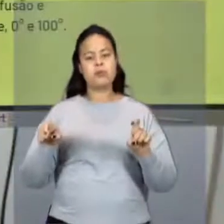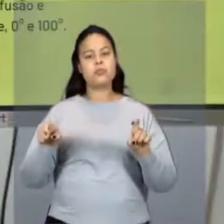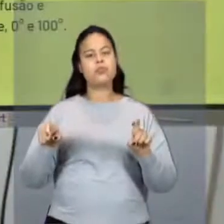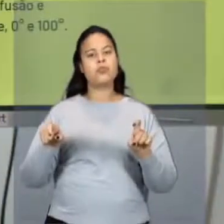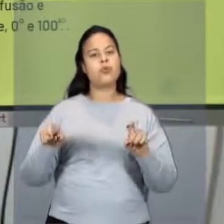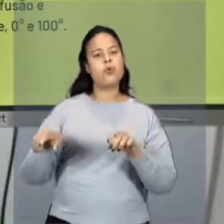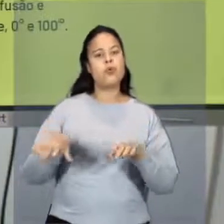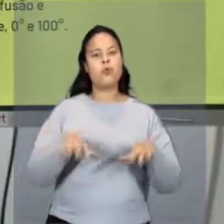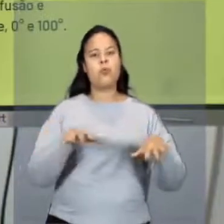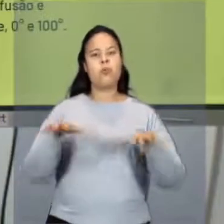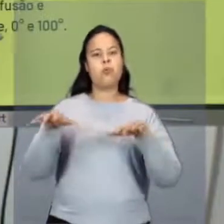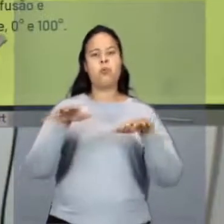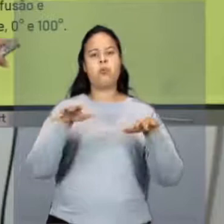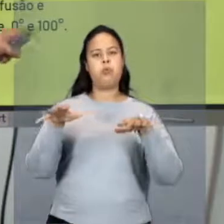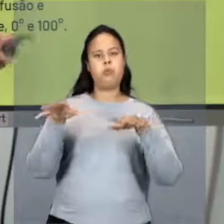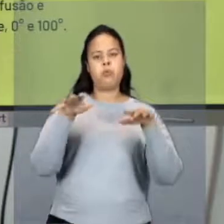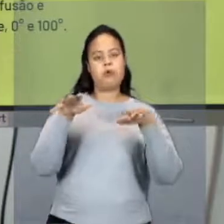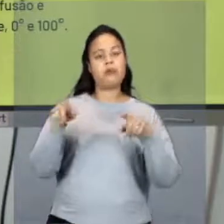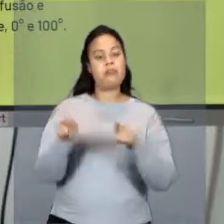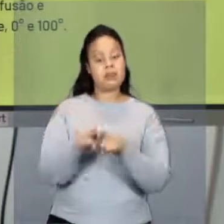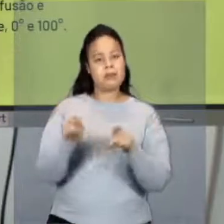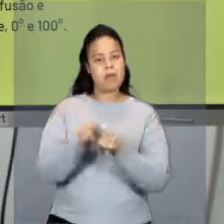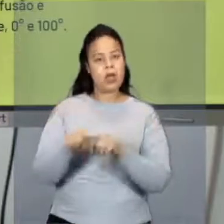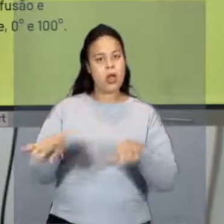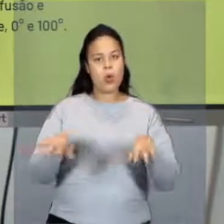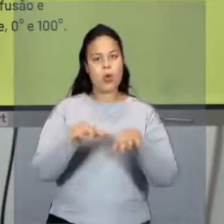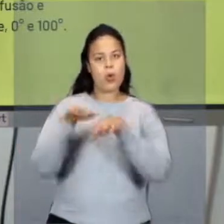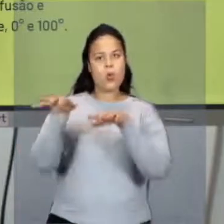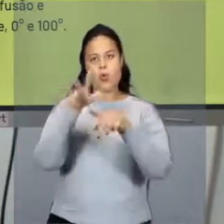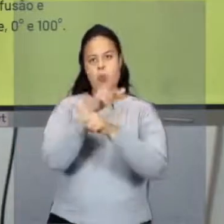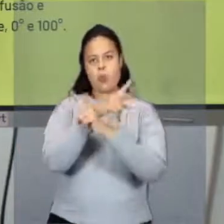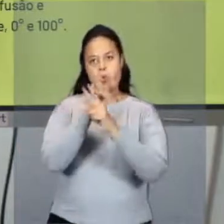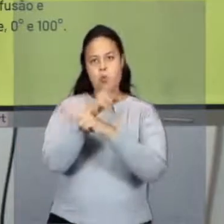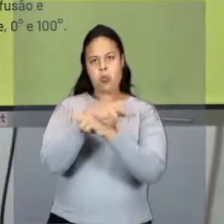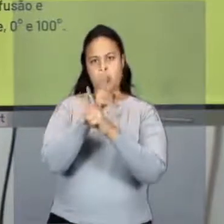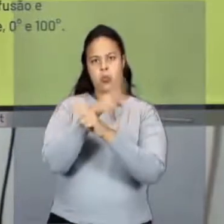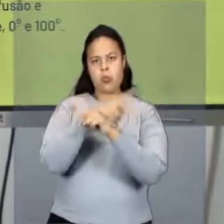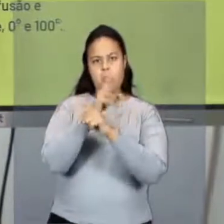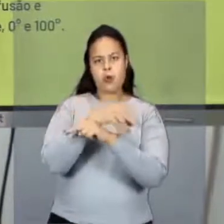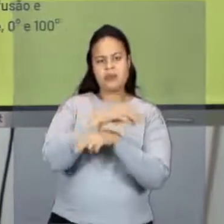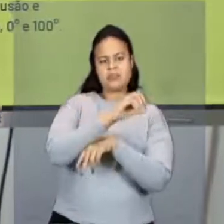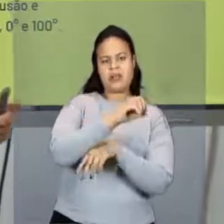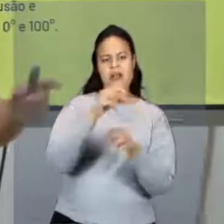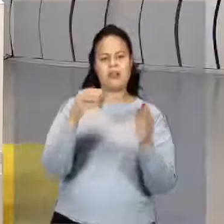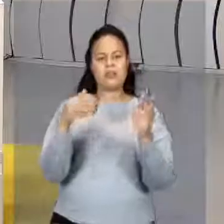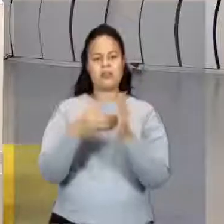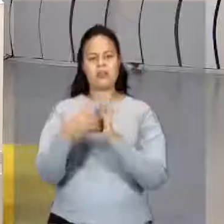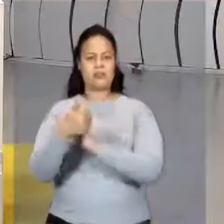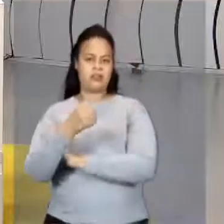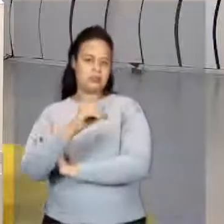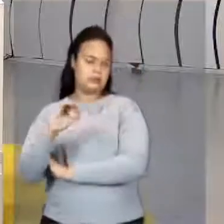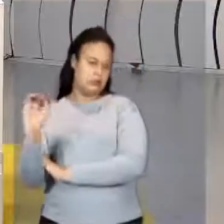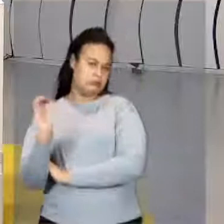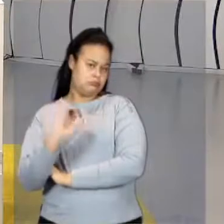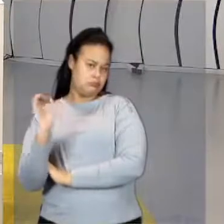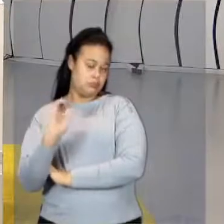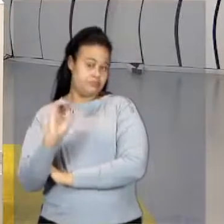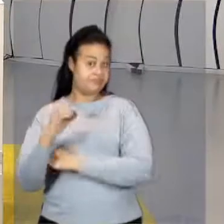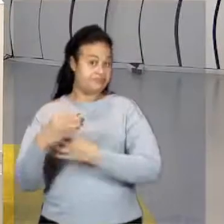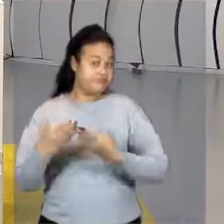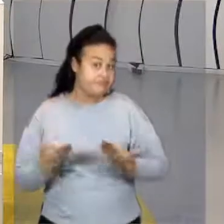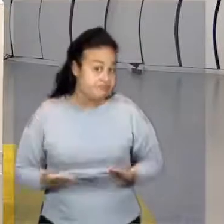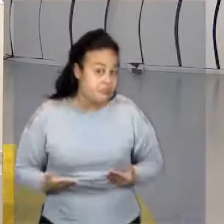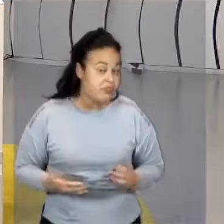são respectivamente 0 graus e 100 graus. Ou seja, a 0 graus,